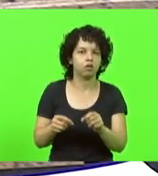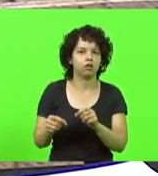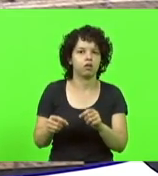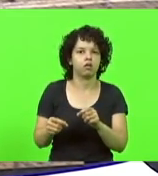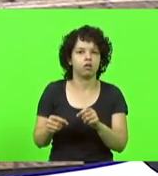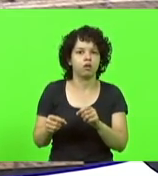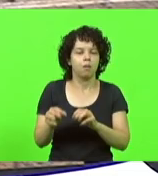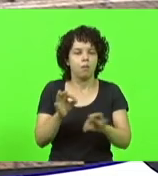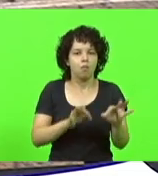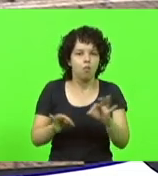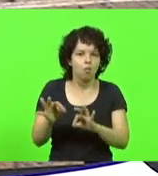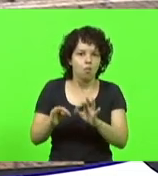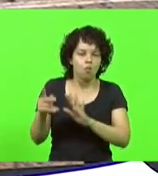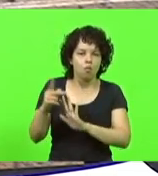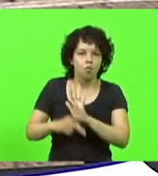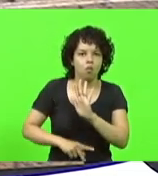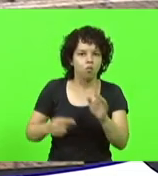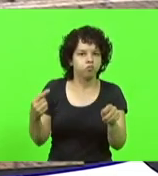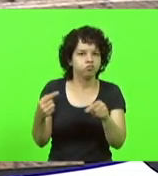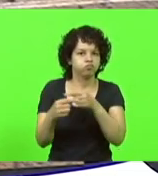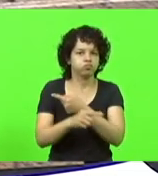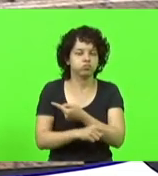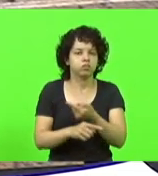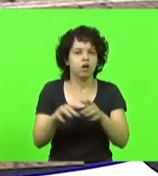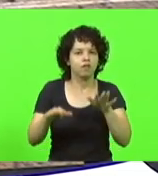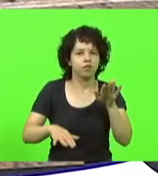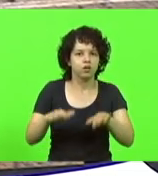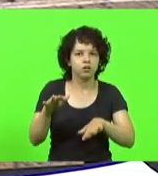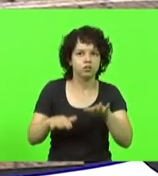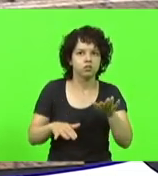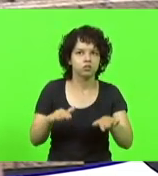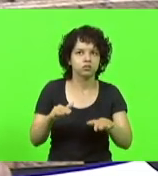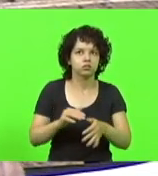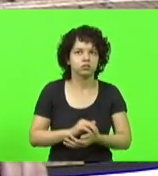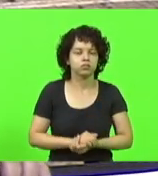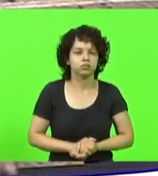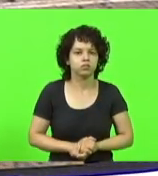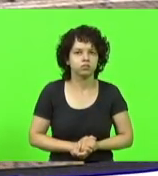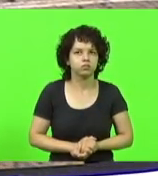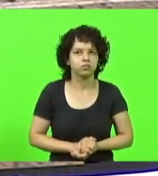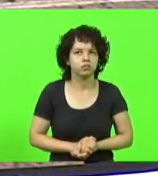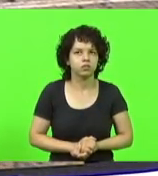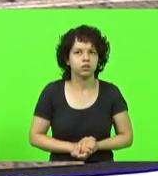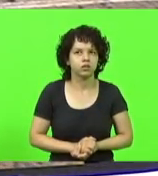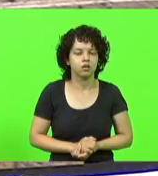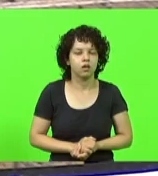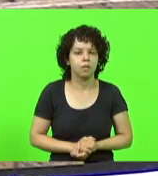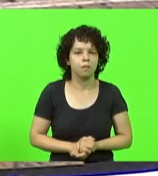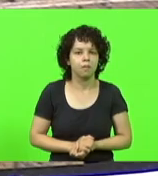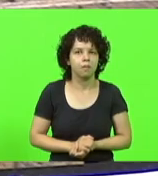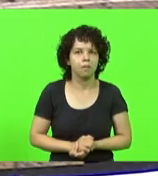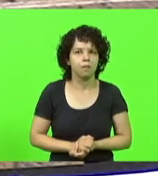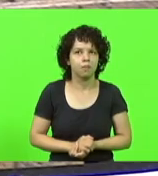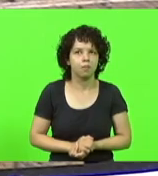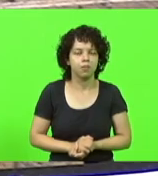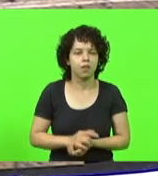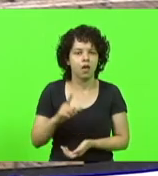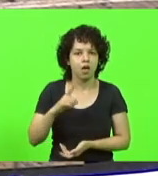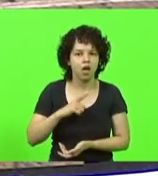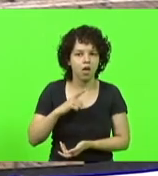megalomaníacas. Então, ele compensa, às vezes, suas pequenas dimensões através de bravatas.